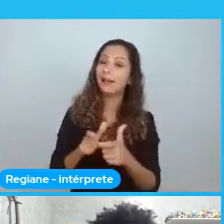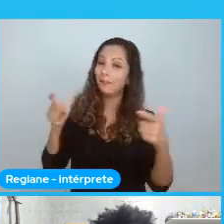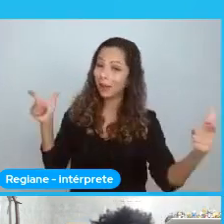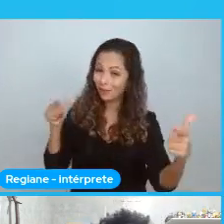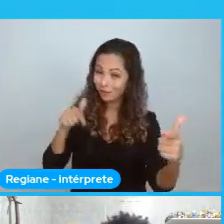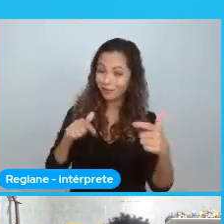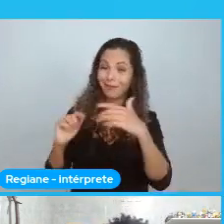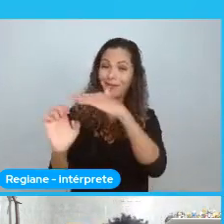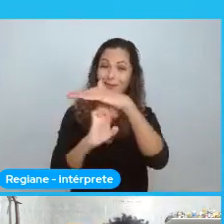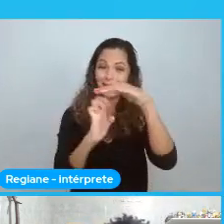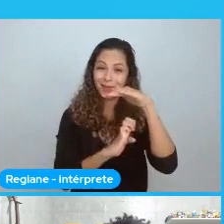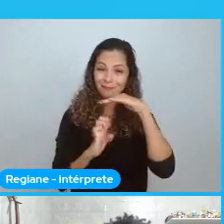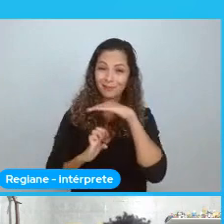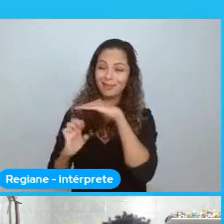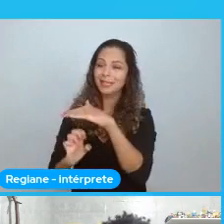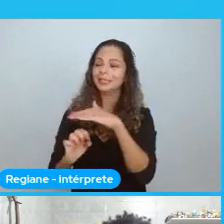porque.